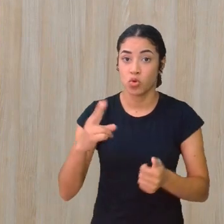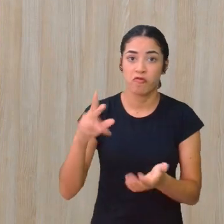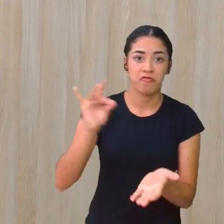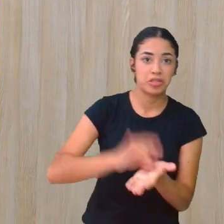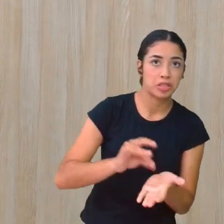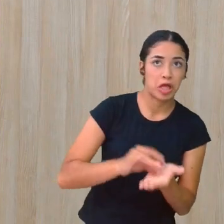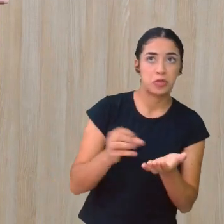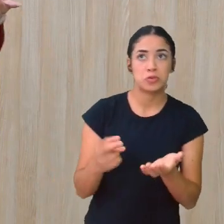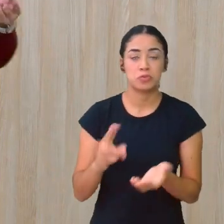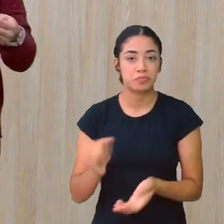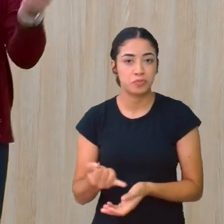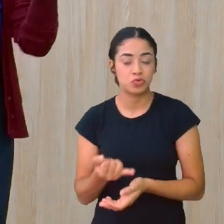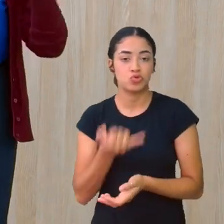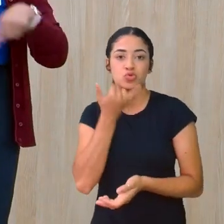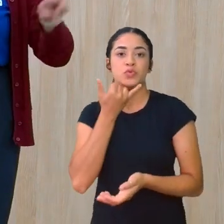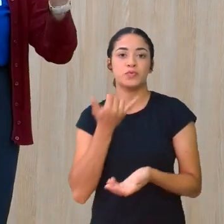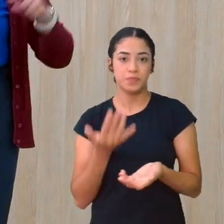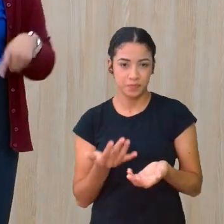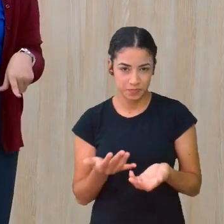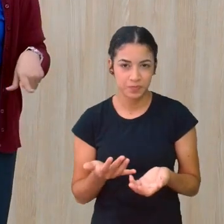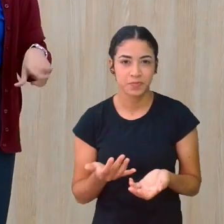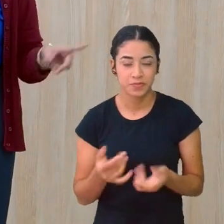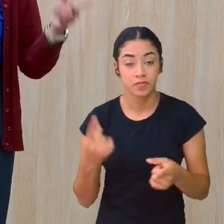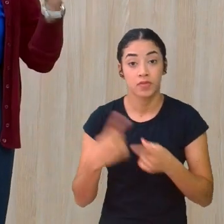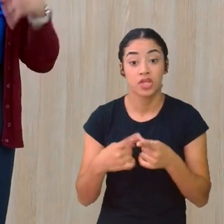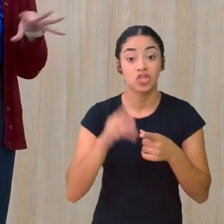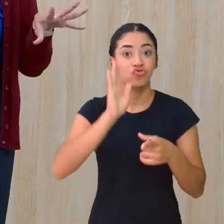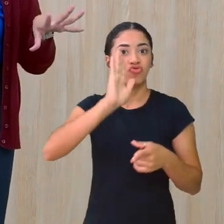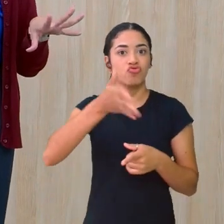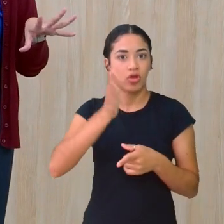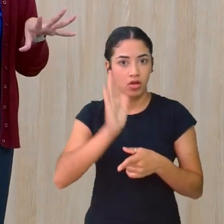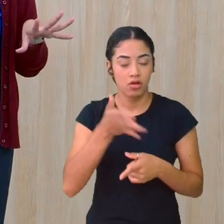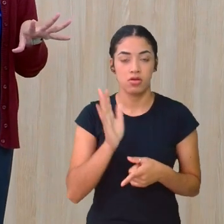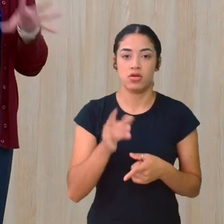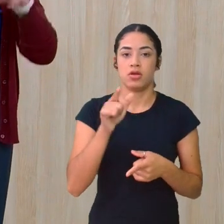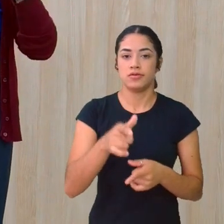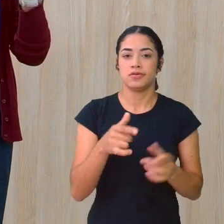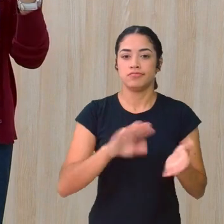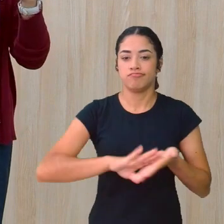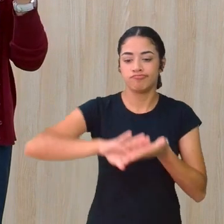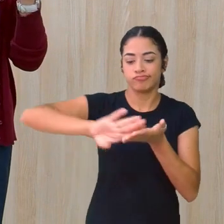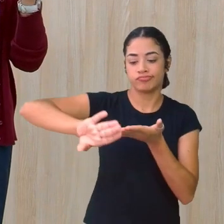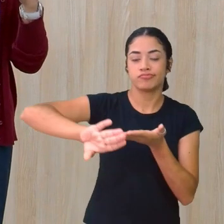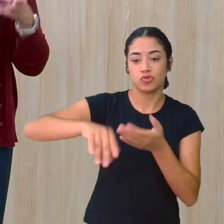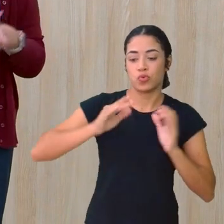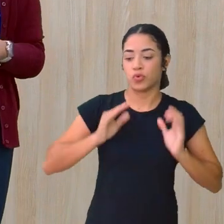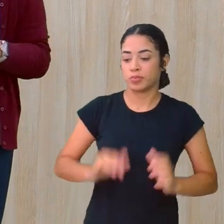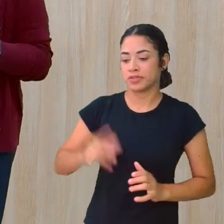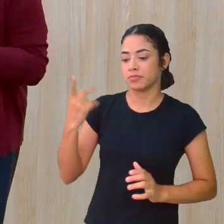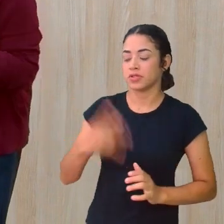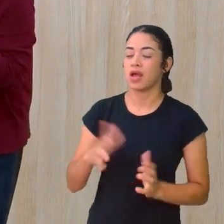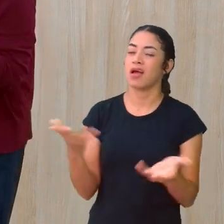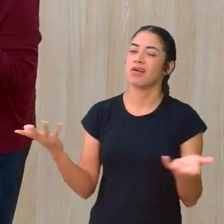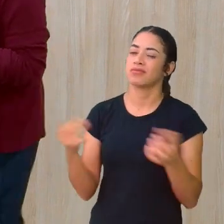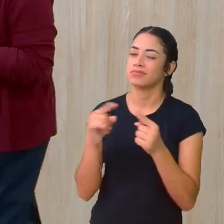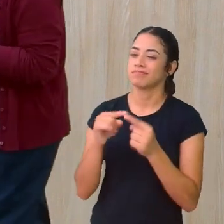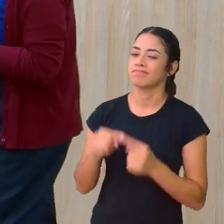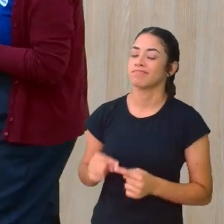justificáveis Porque já que ele Foi segregado Ele O comportamento Dele faz sentido Agora